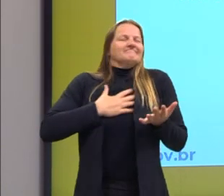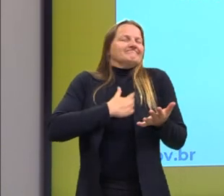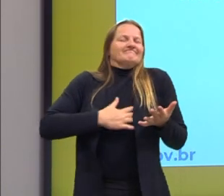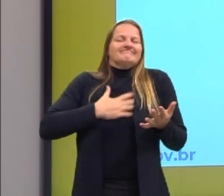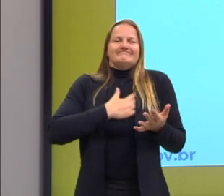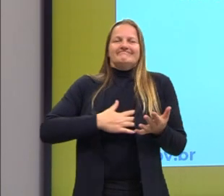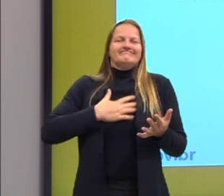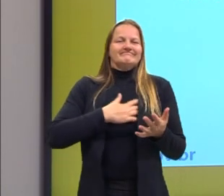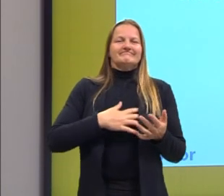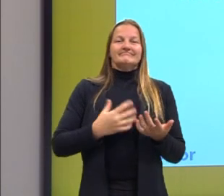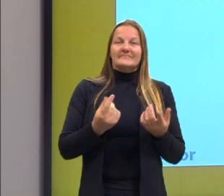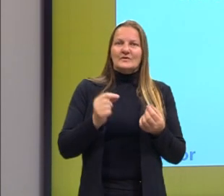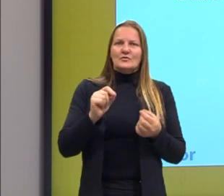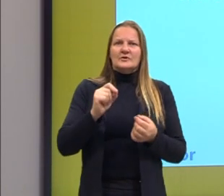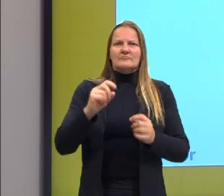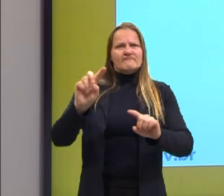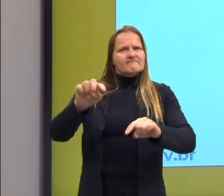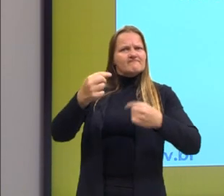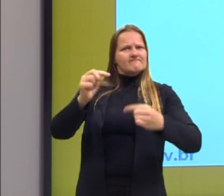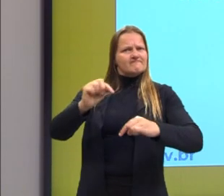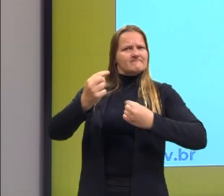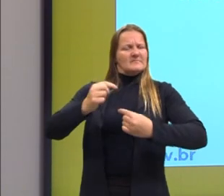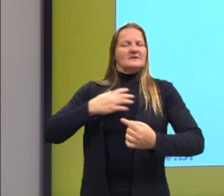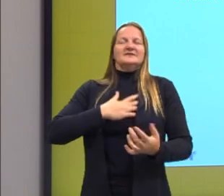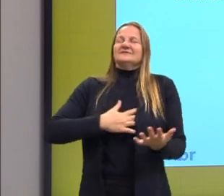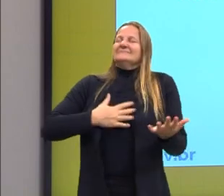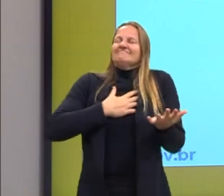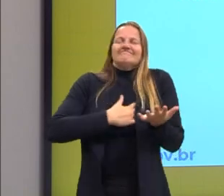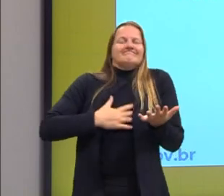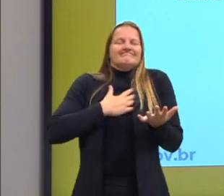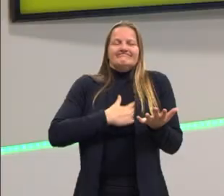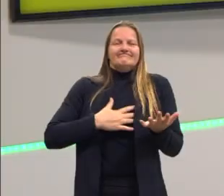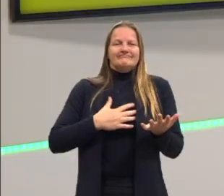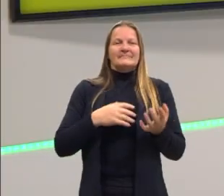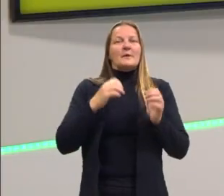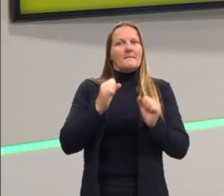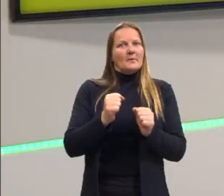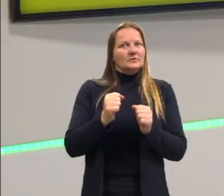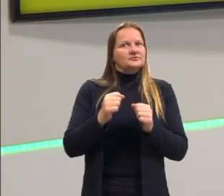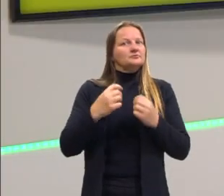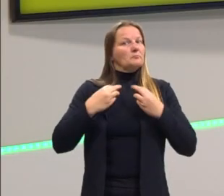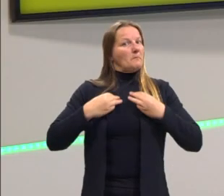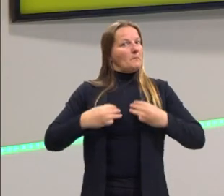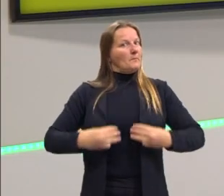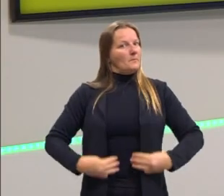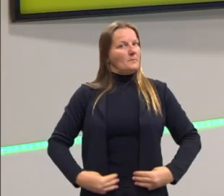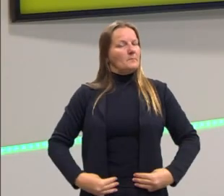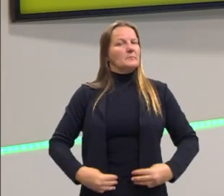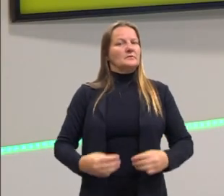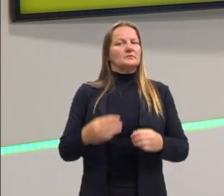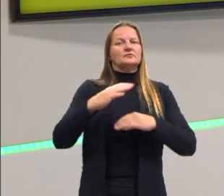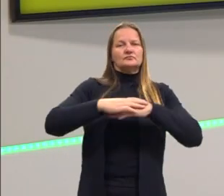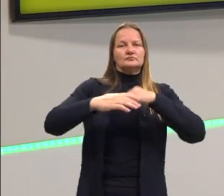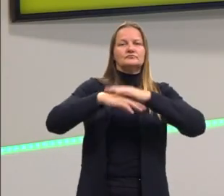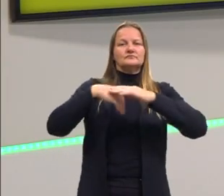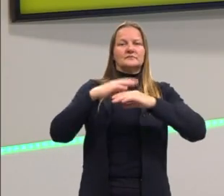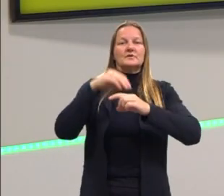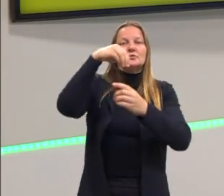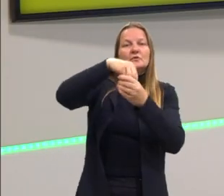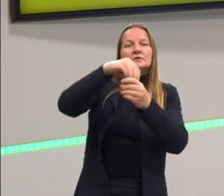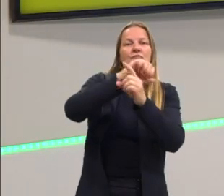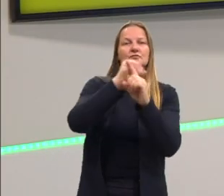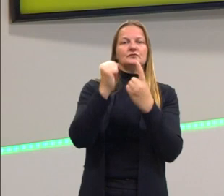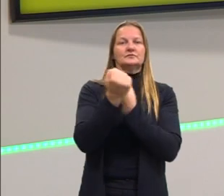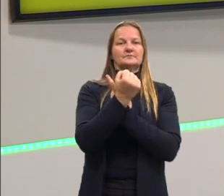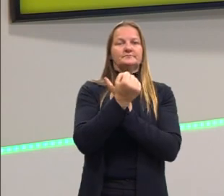a dor. Tudo aquilo que te provocar prazer pode ser moralmente constituído na sociedade. Por